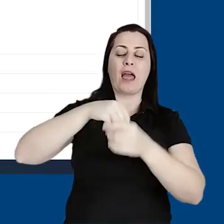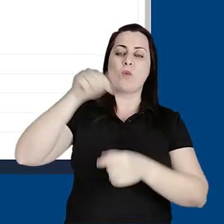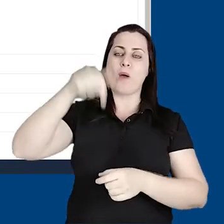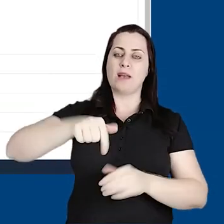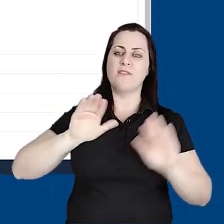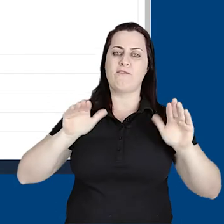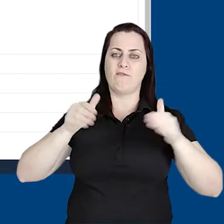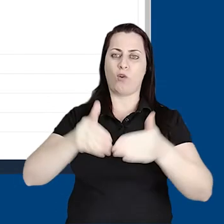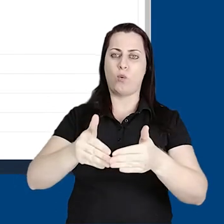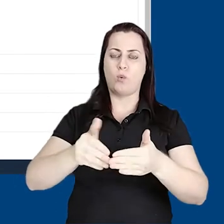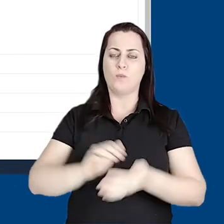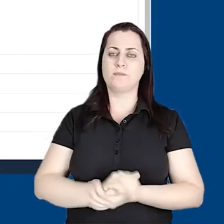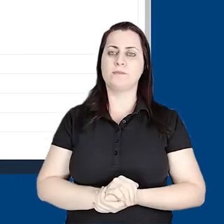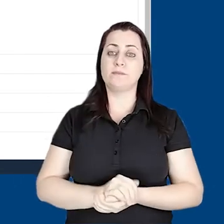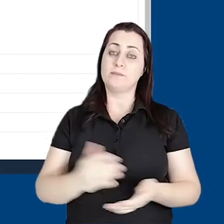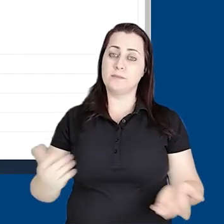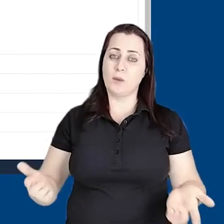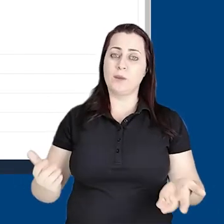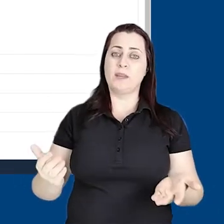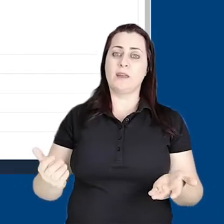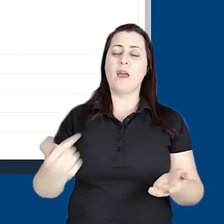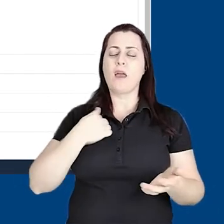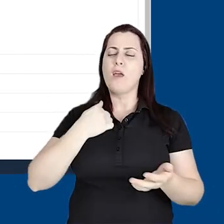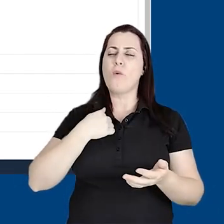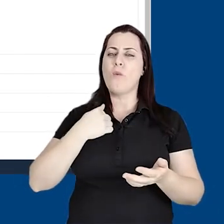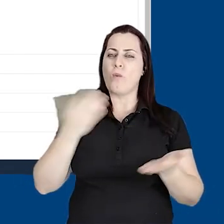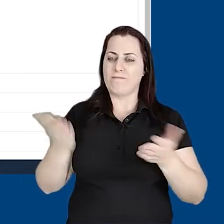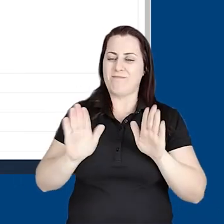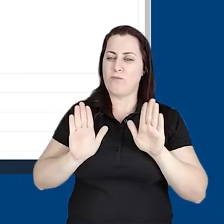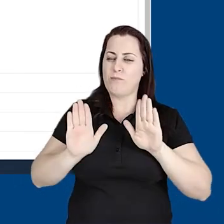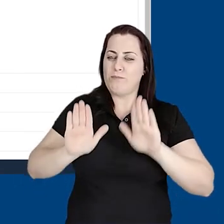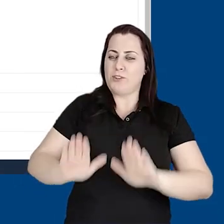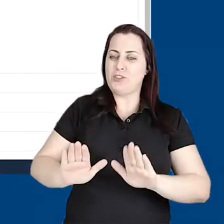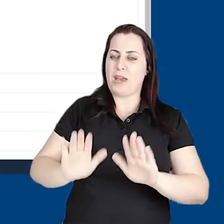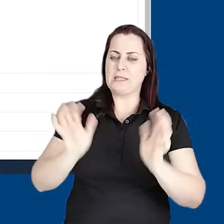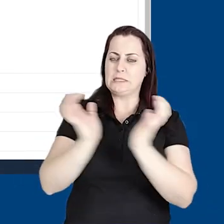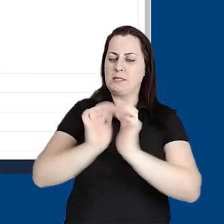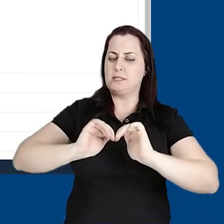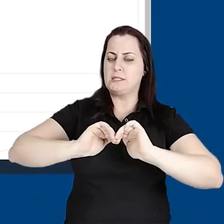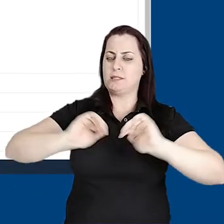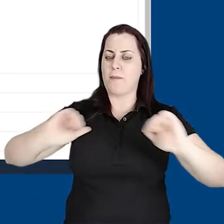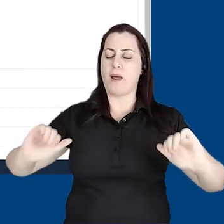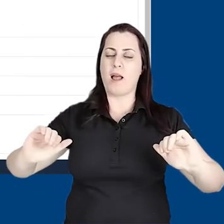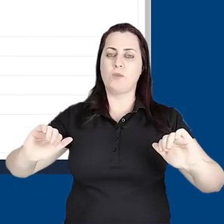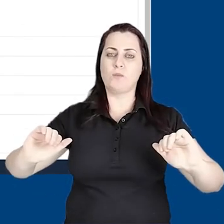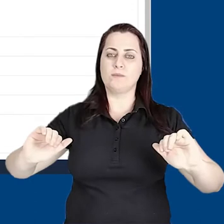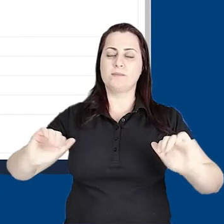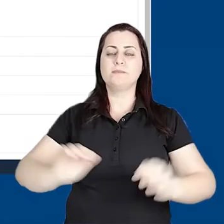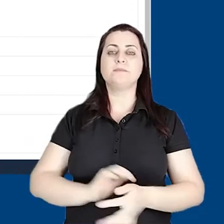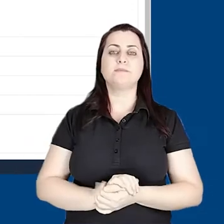grupos dentro deste fórum. Nesse caso, vou manter grupos separados.